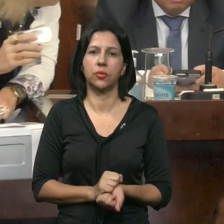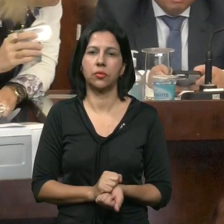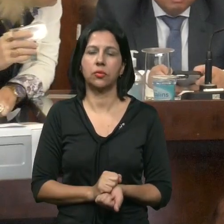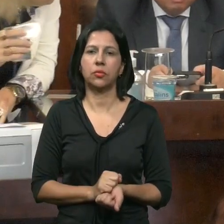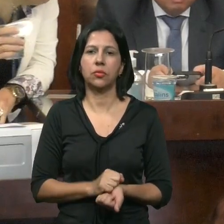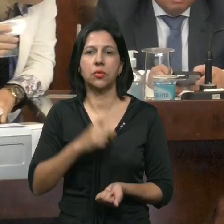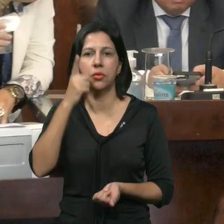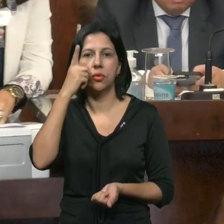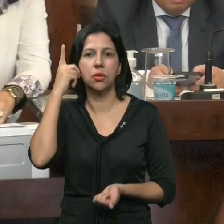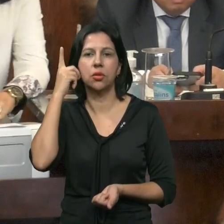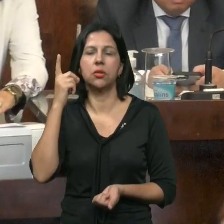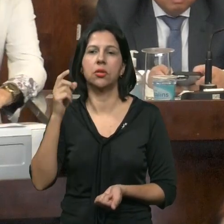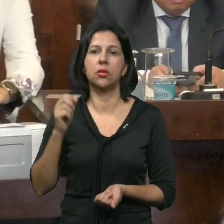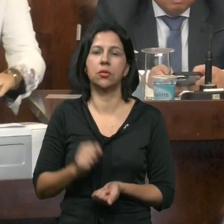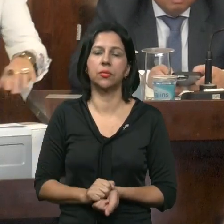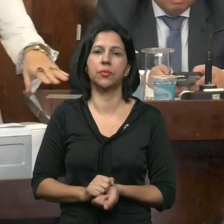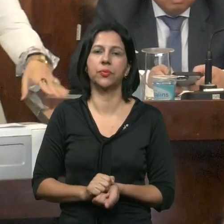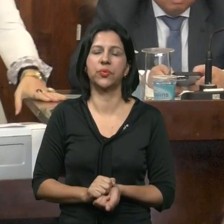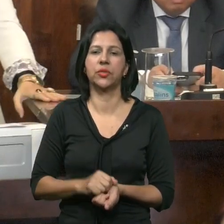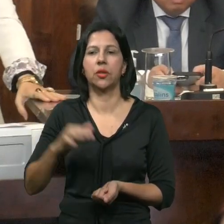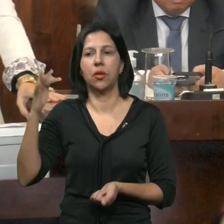Danilo É Vice E